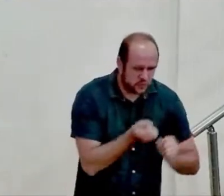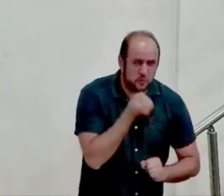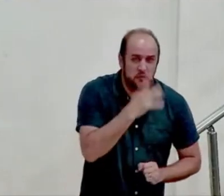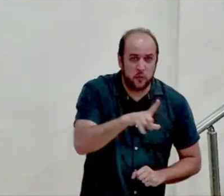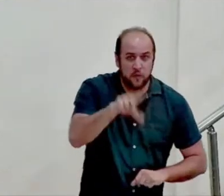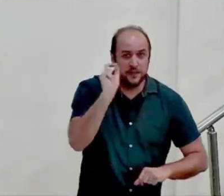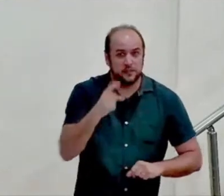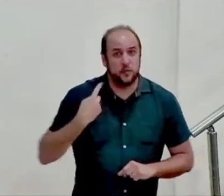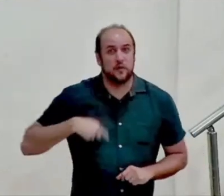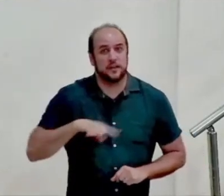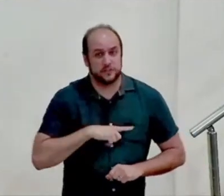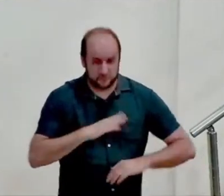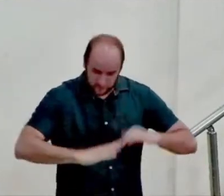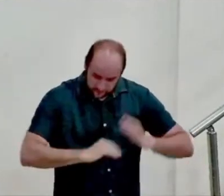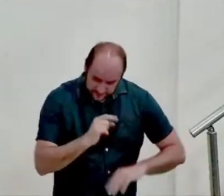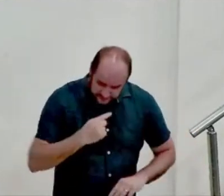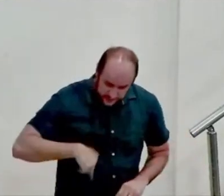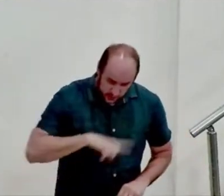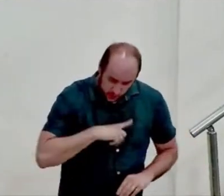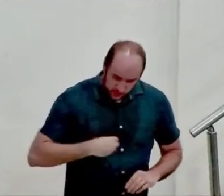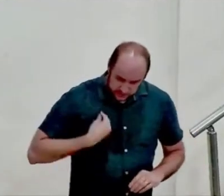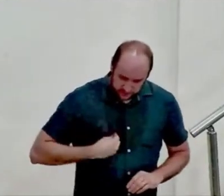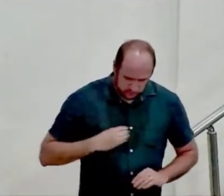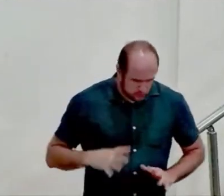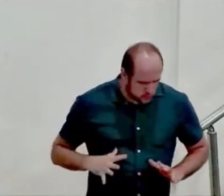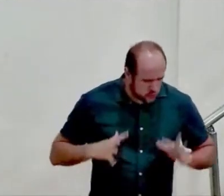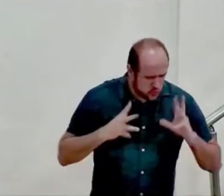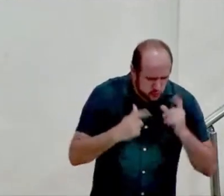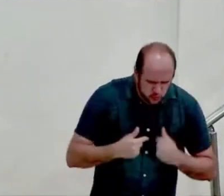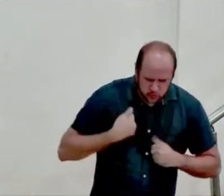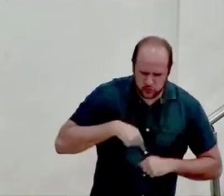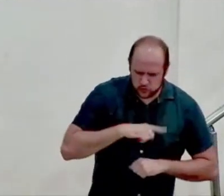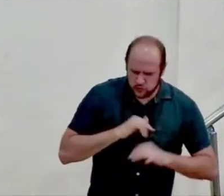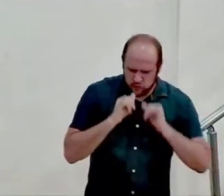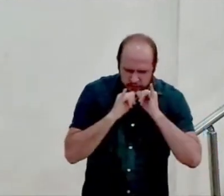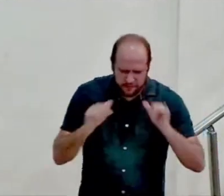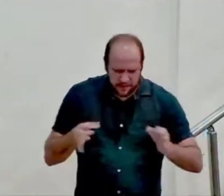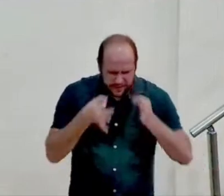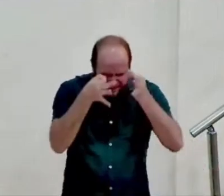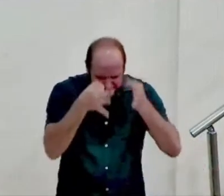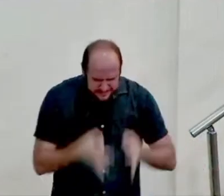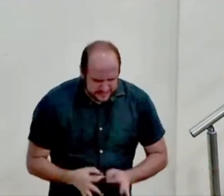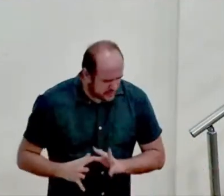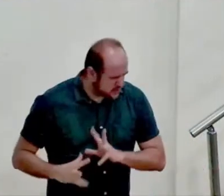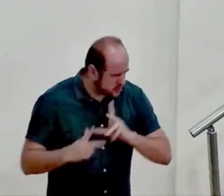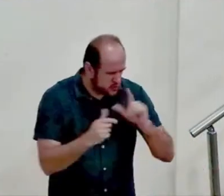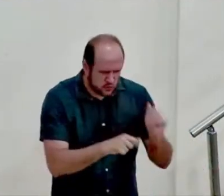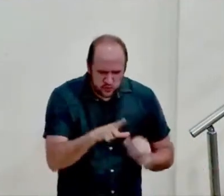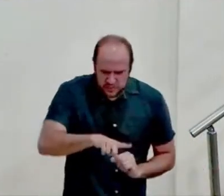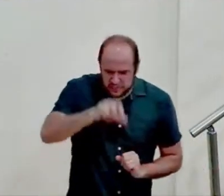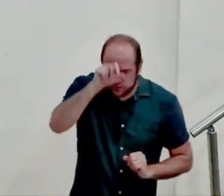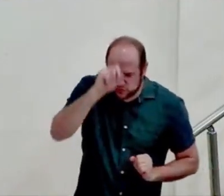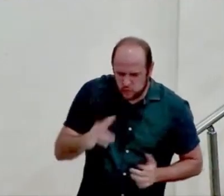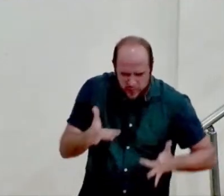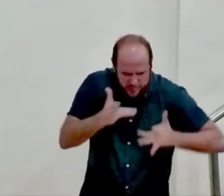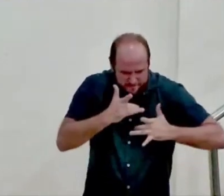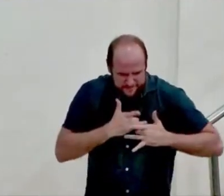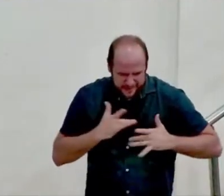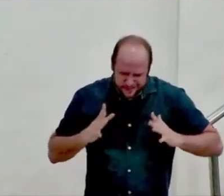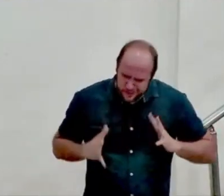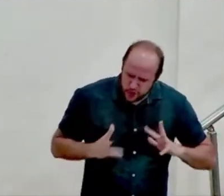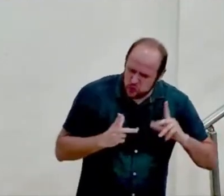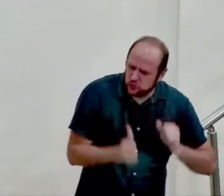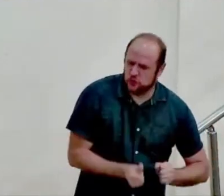eu e você fazemos toda palavra falada corretamente toda decisão piedosa todo